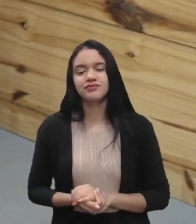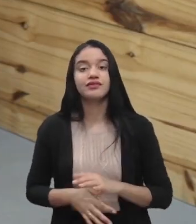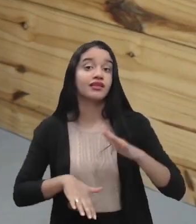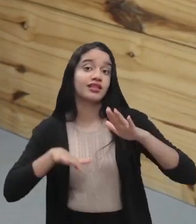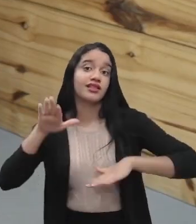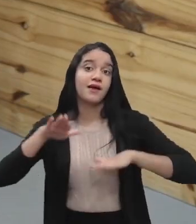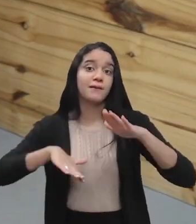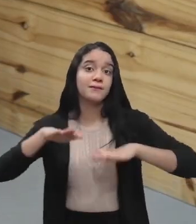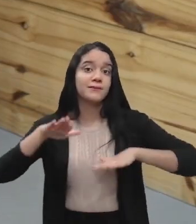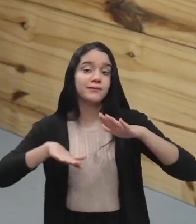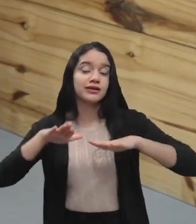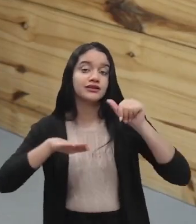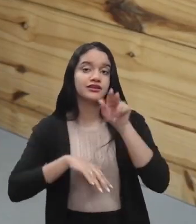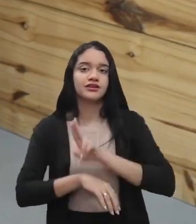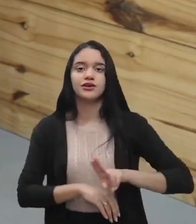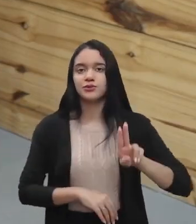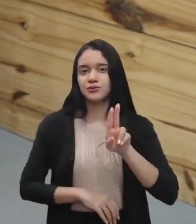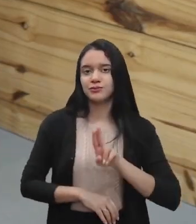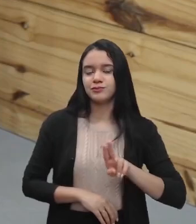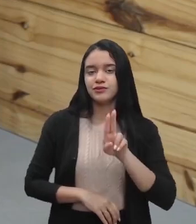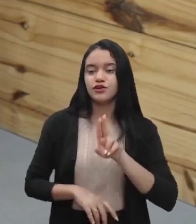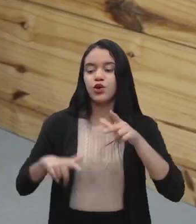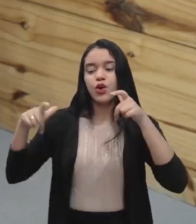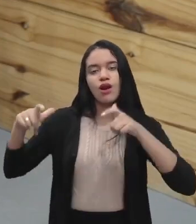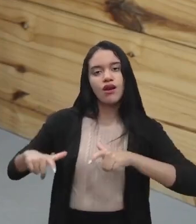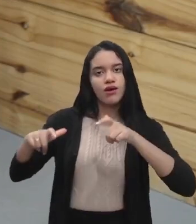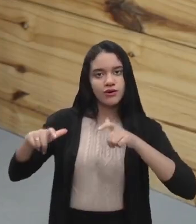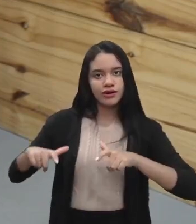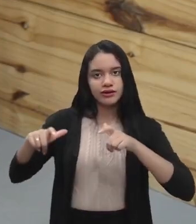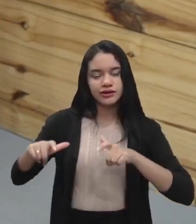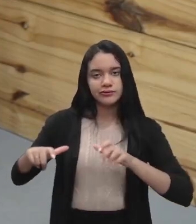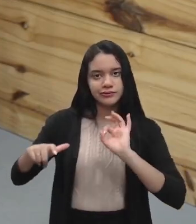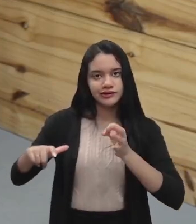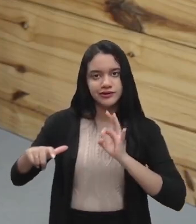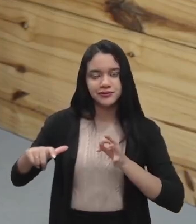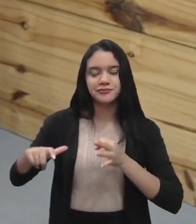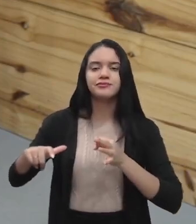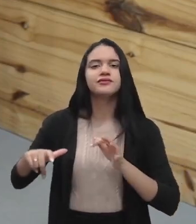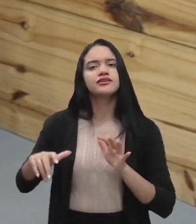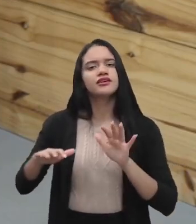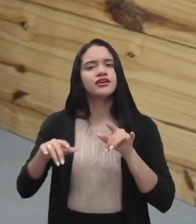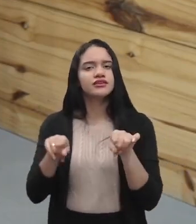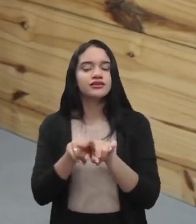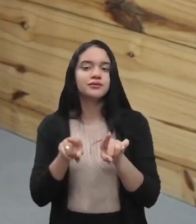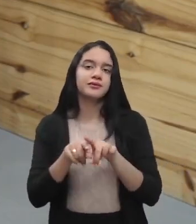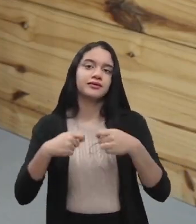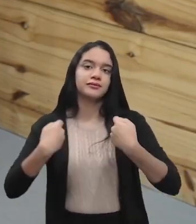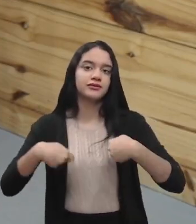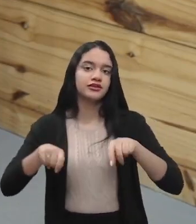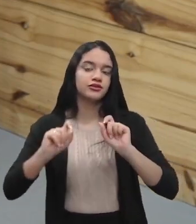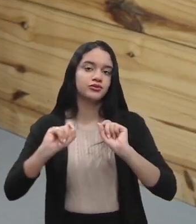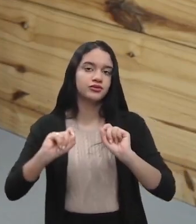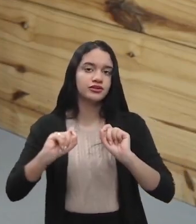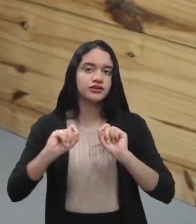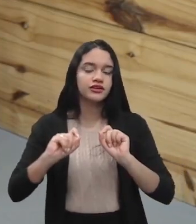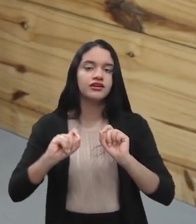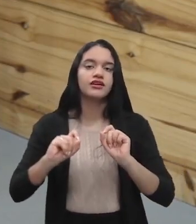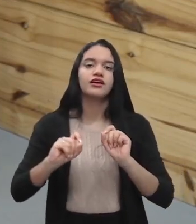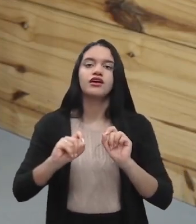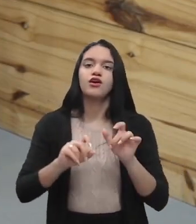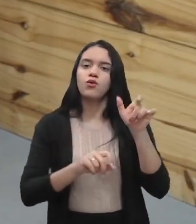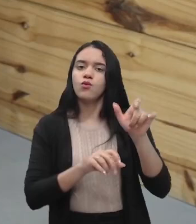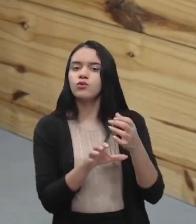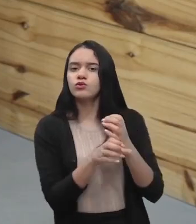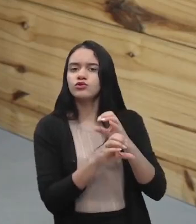depender da utilização do local onde isso daí vai ser instalado. Talvez até precise que um engenheiro